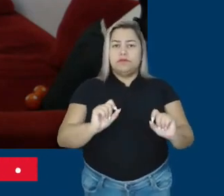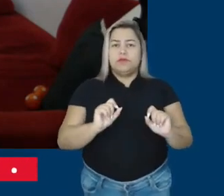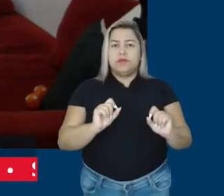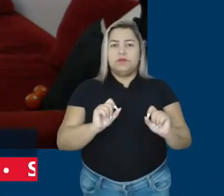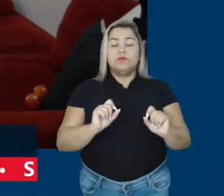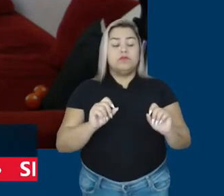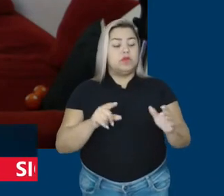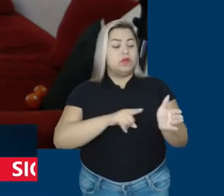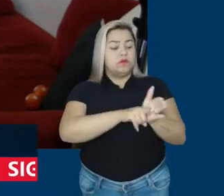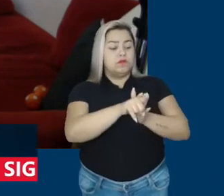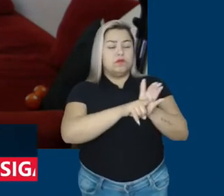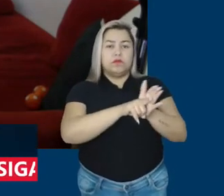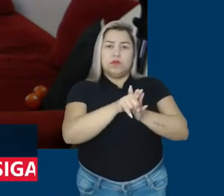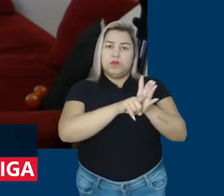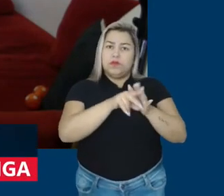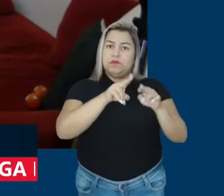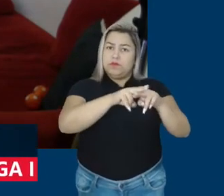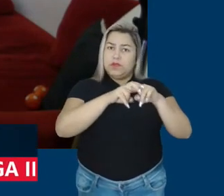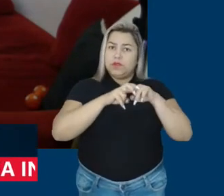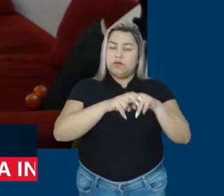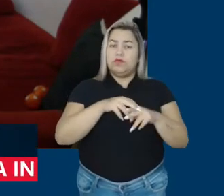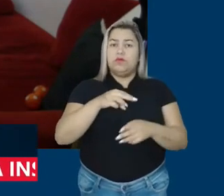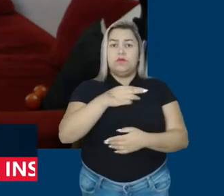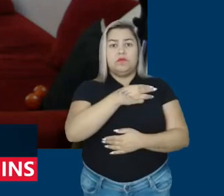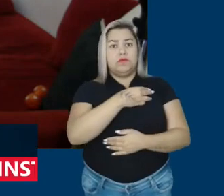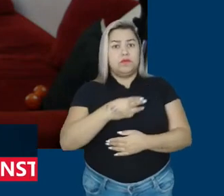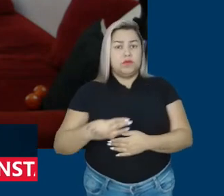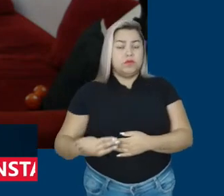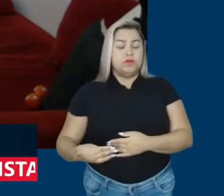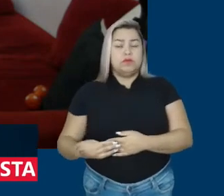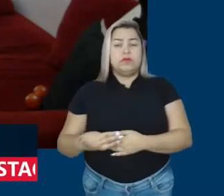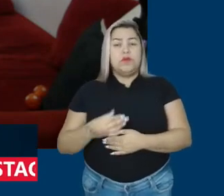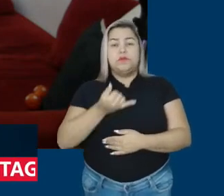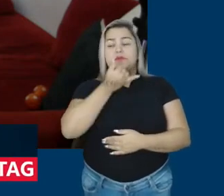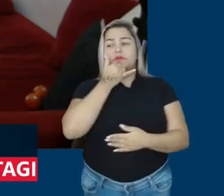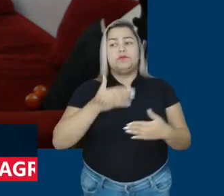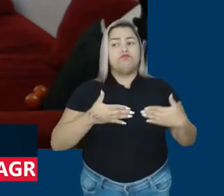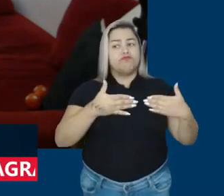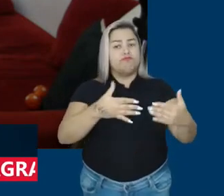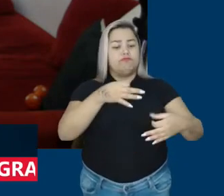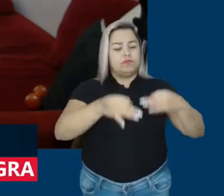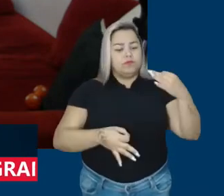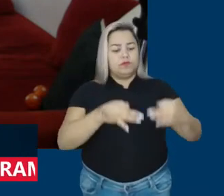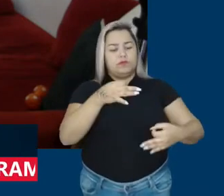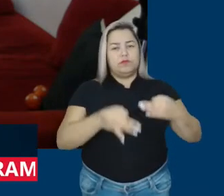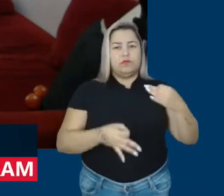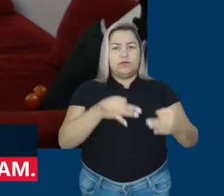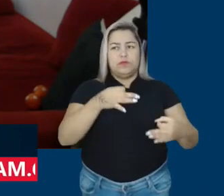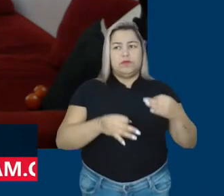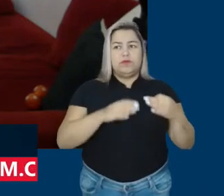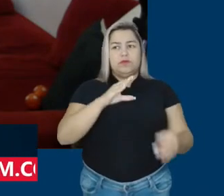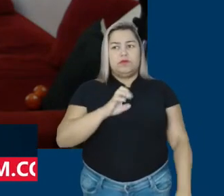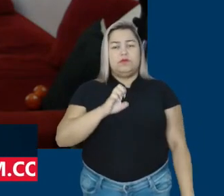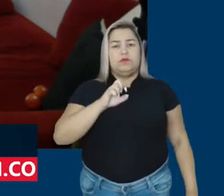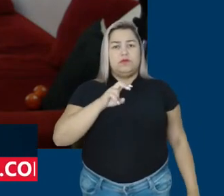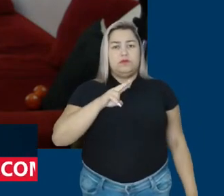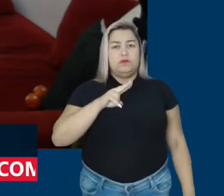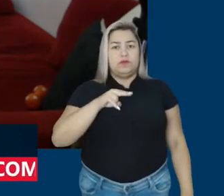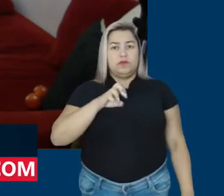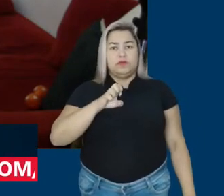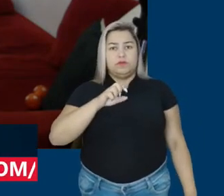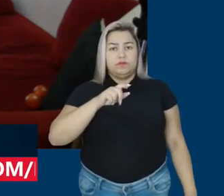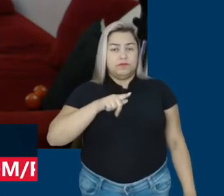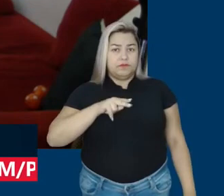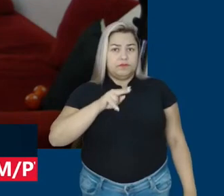levantamento que foi conduzido pelo Ministério da Justiça e a organização SaferNet, que trabalha na